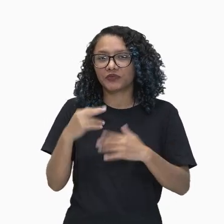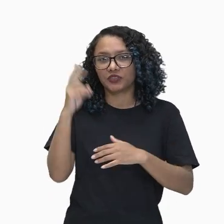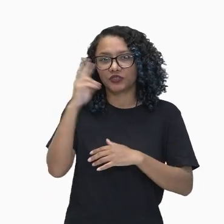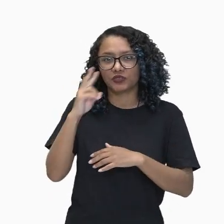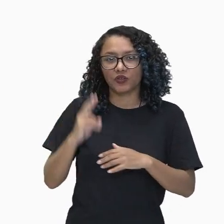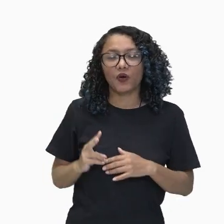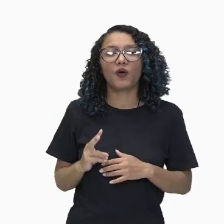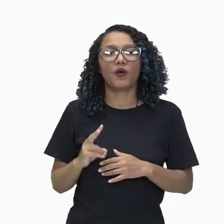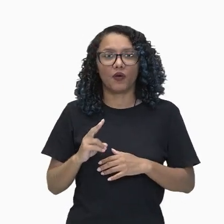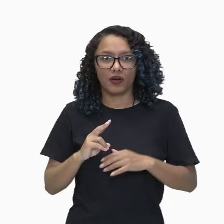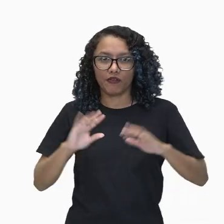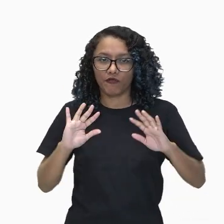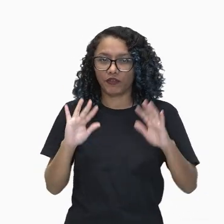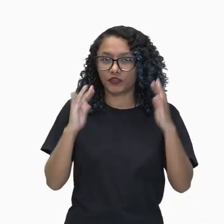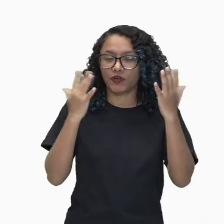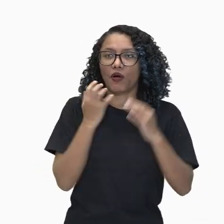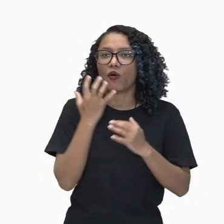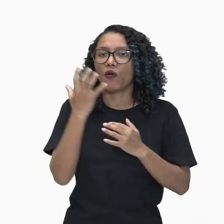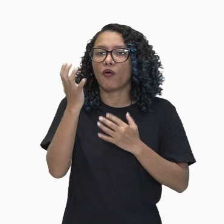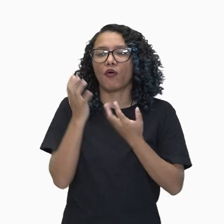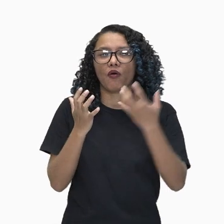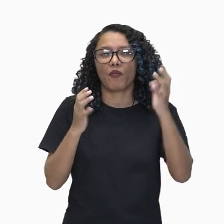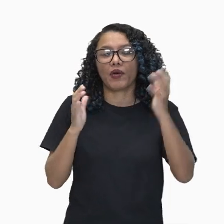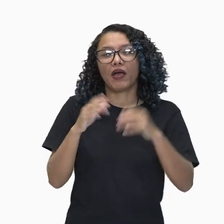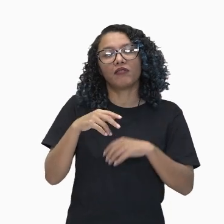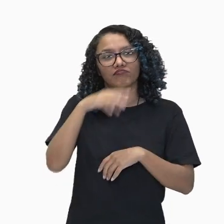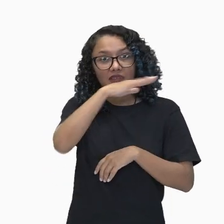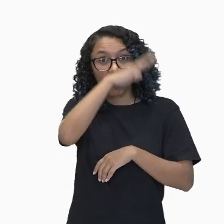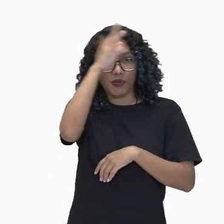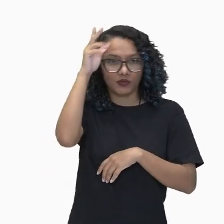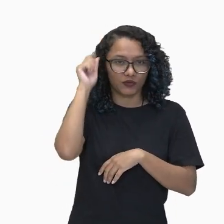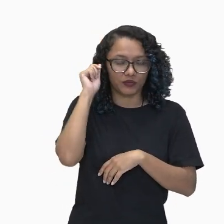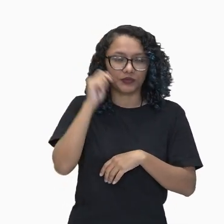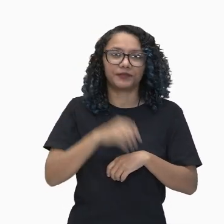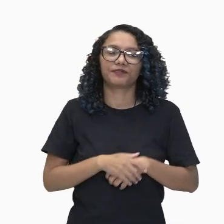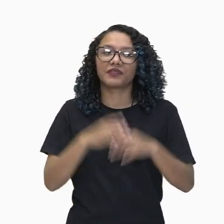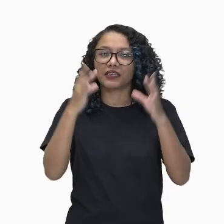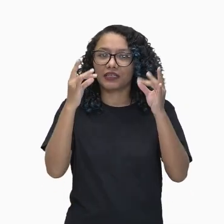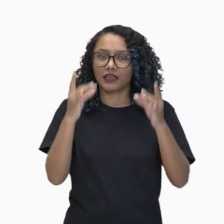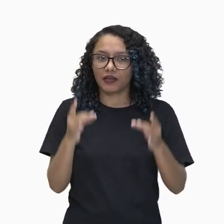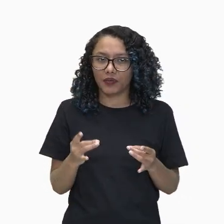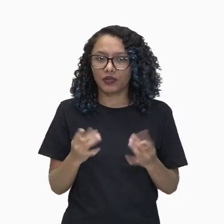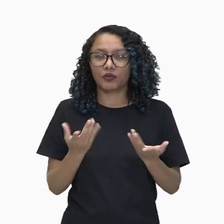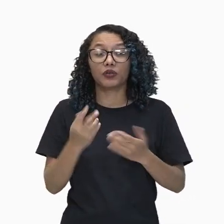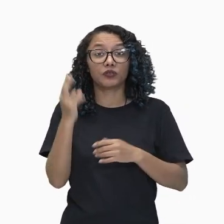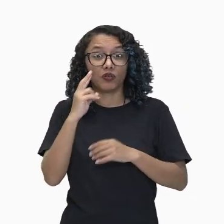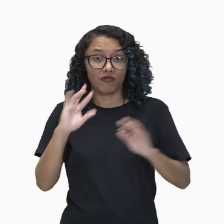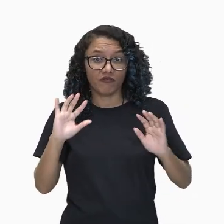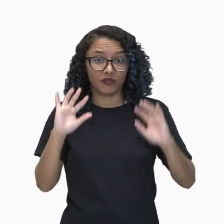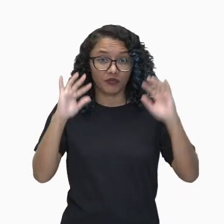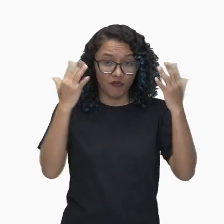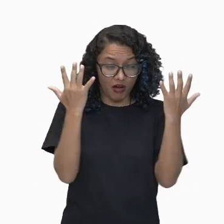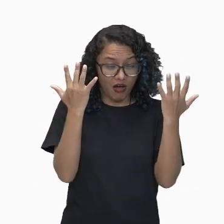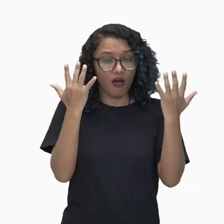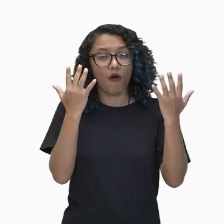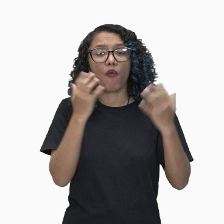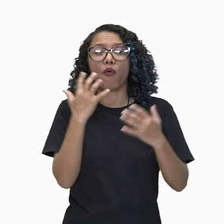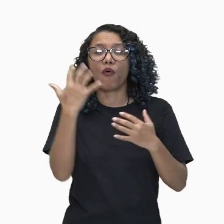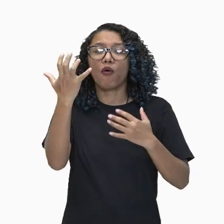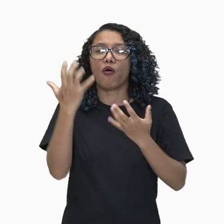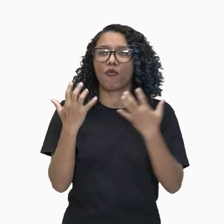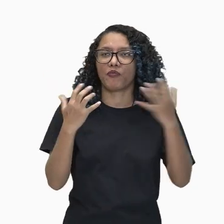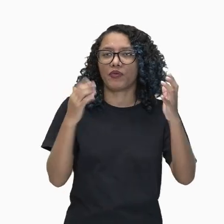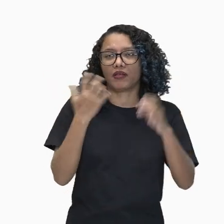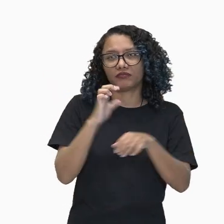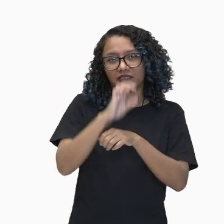a história do Festival de Ópera do Amazonas. Detalhamento, a história do Festival de Ópera do